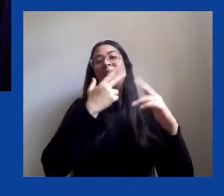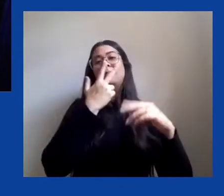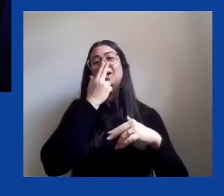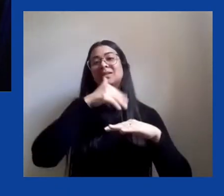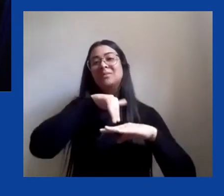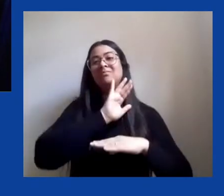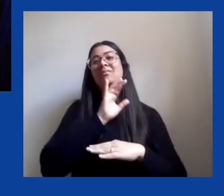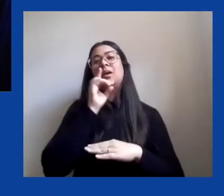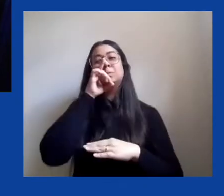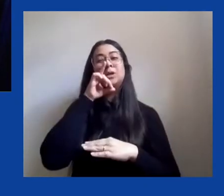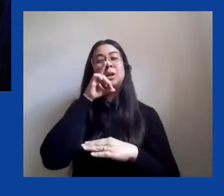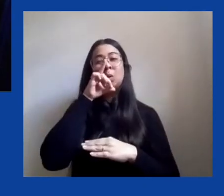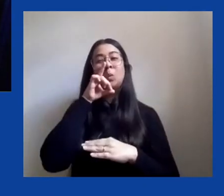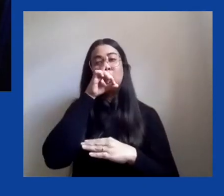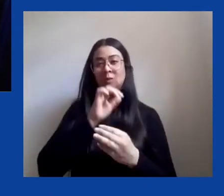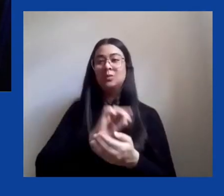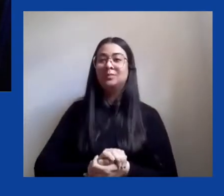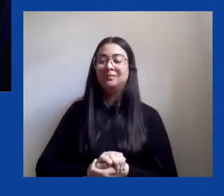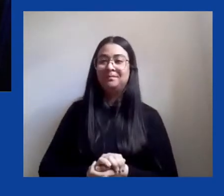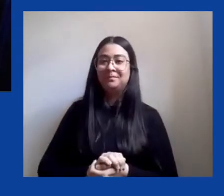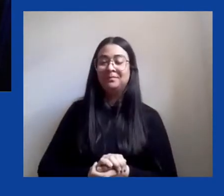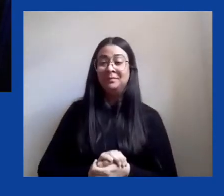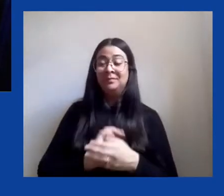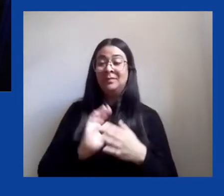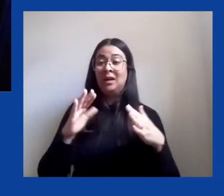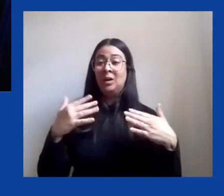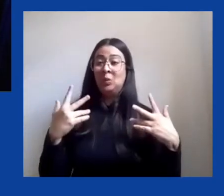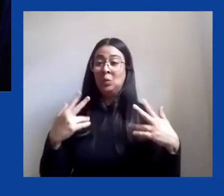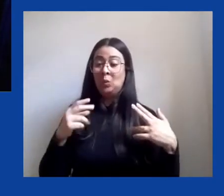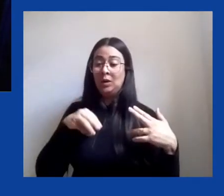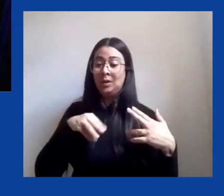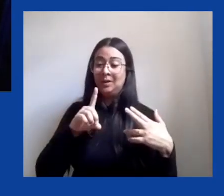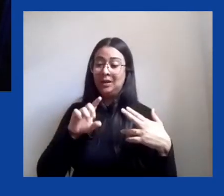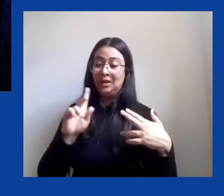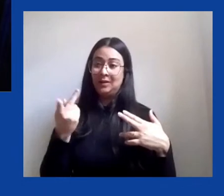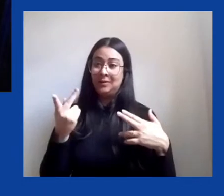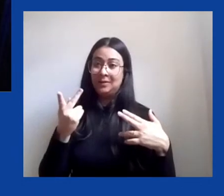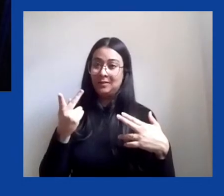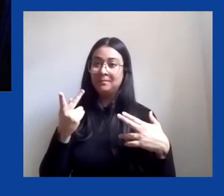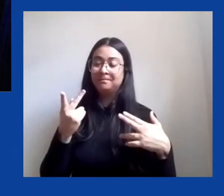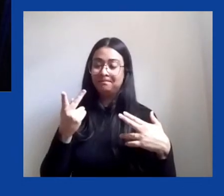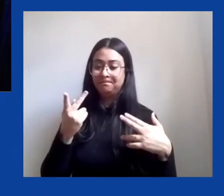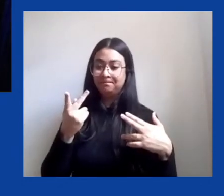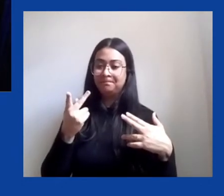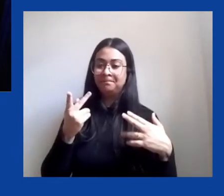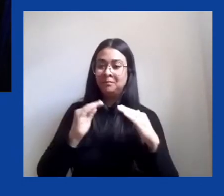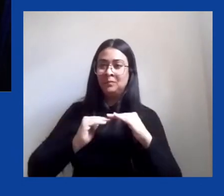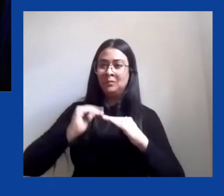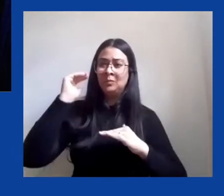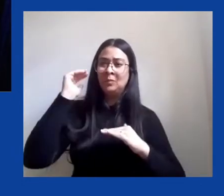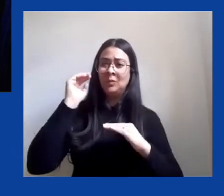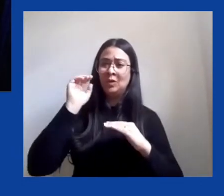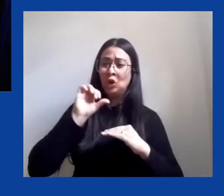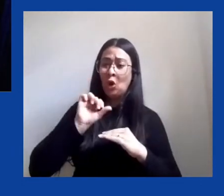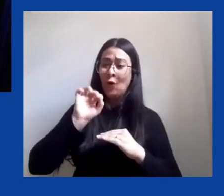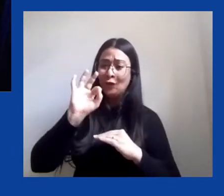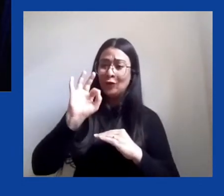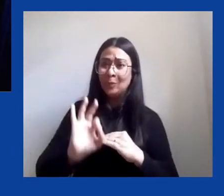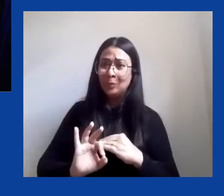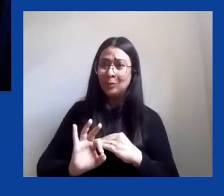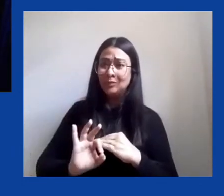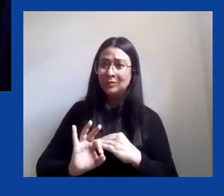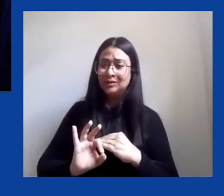Família dos Direitos Humanos, o MDH, anunciou um aumento de 9% no número de chamadas ao LIC